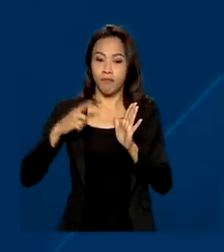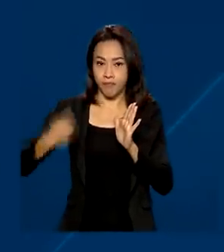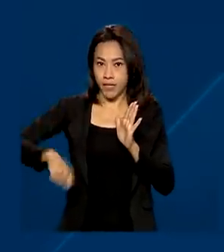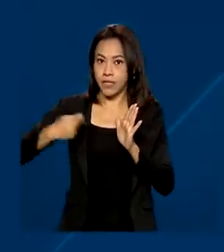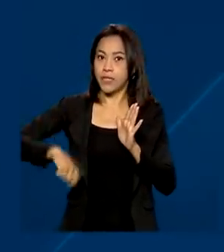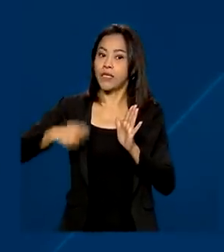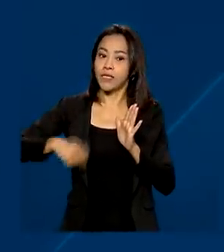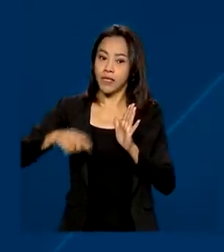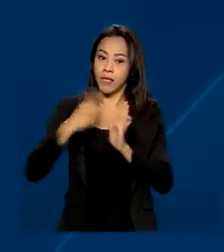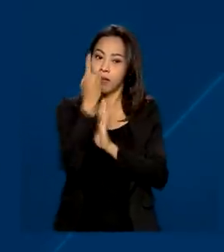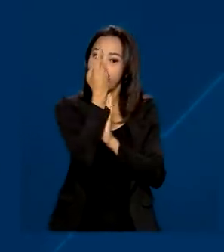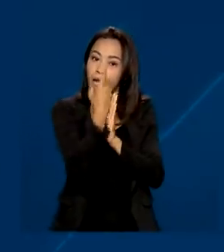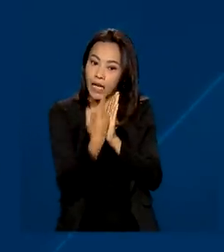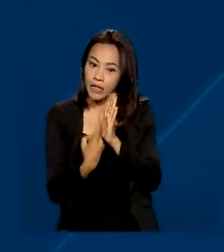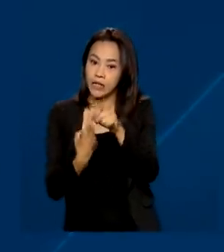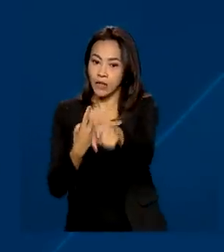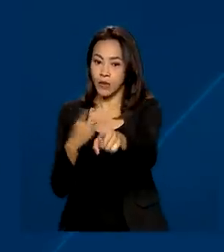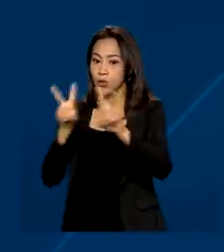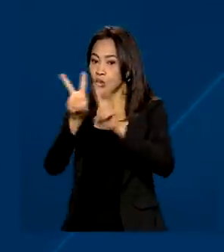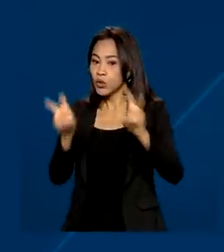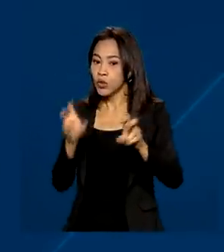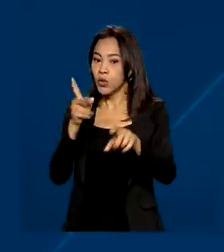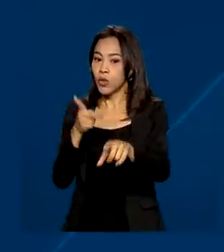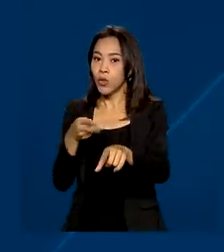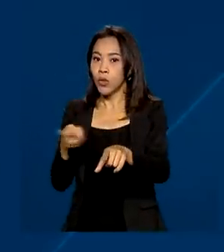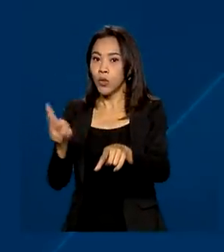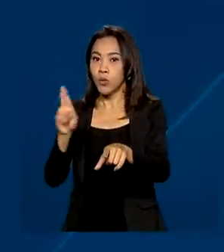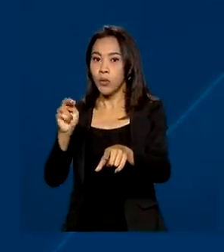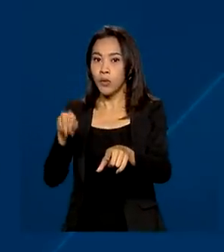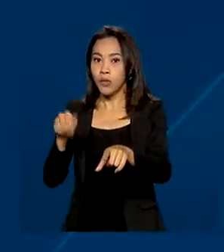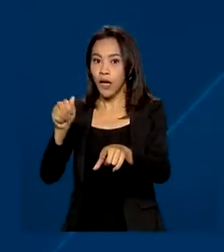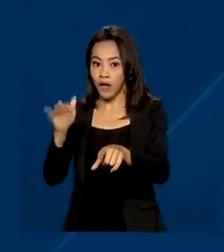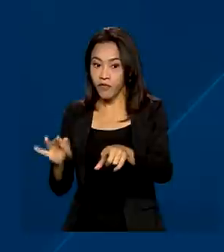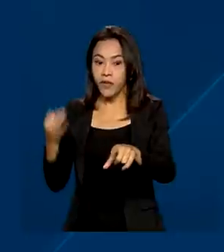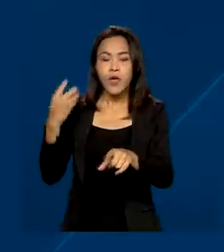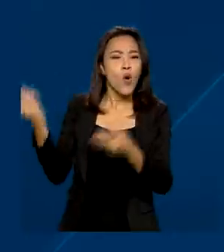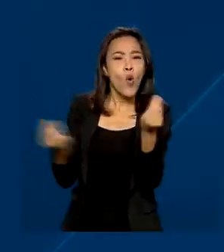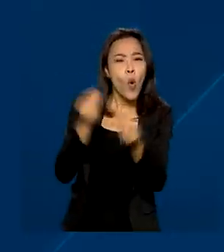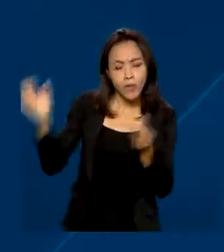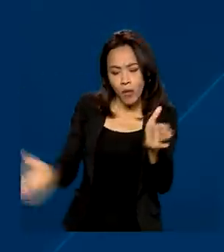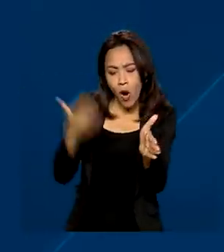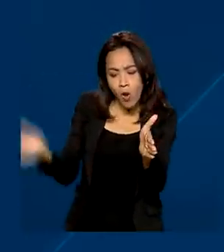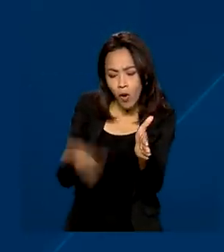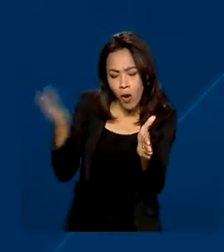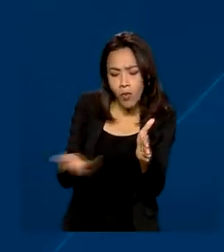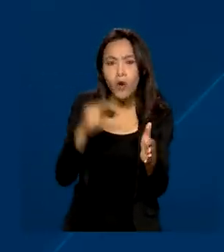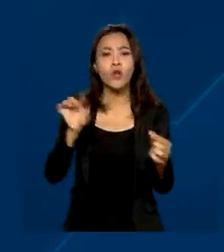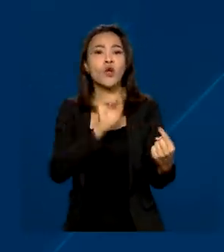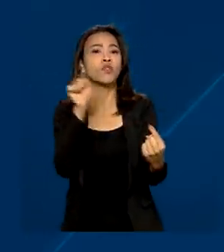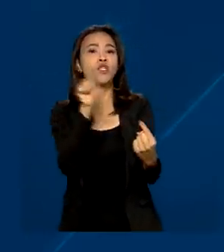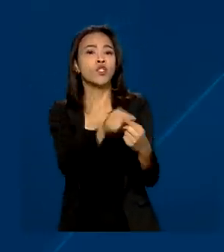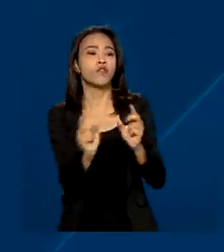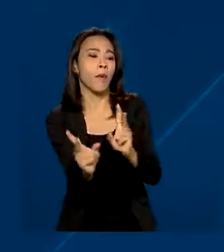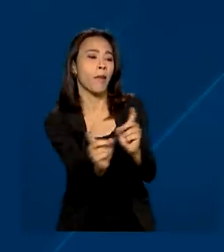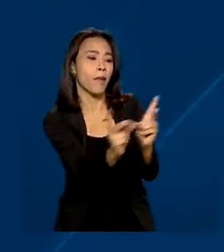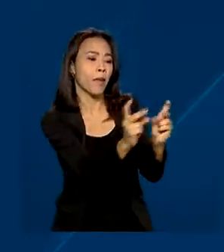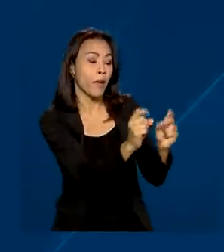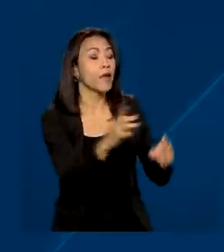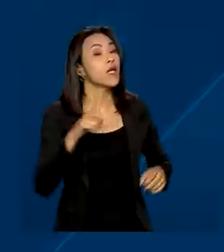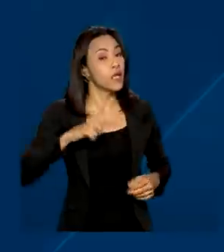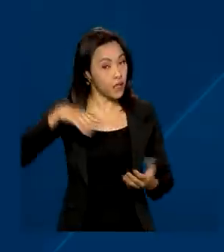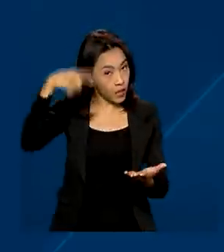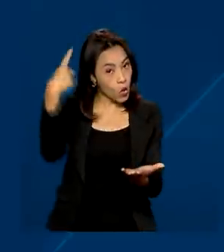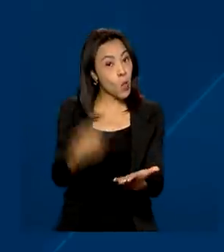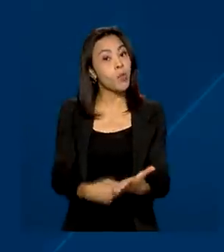declaração de aptidão ao Pronaf, apresentar dados sobre a produção e metas de comercialização e se comprometer com